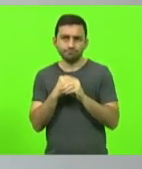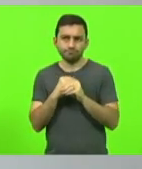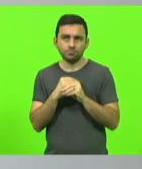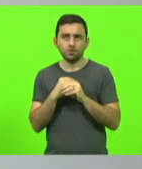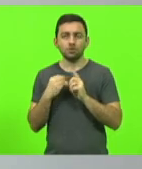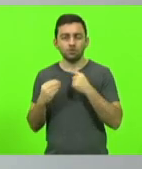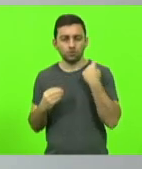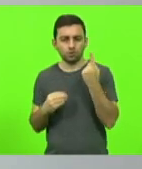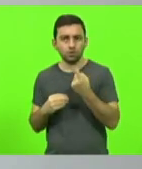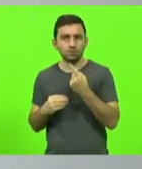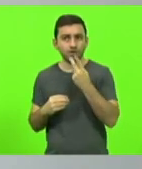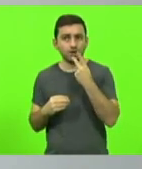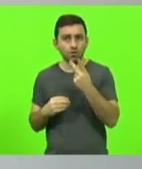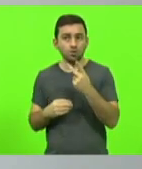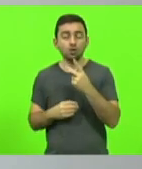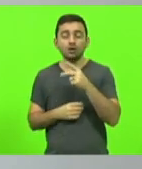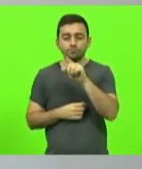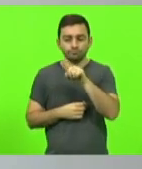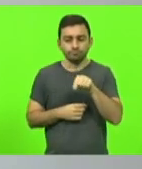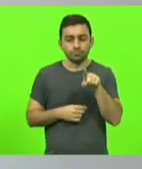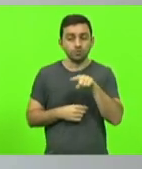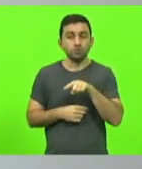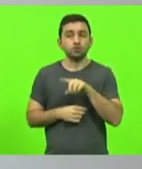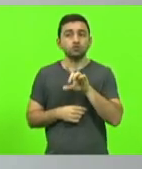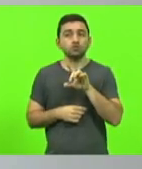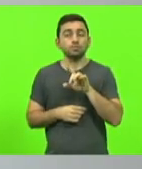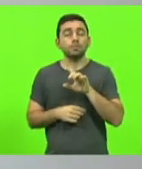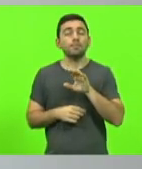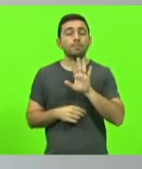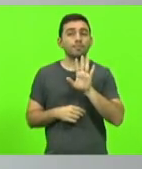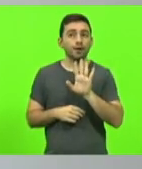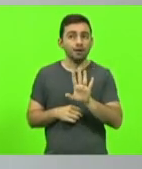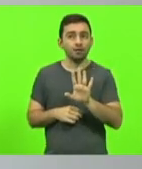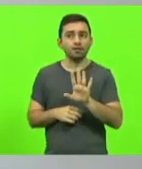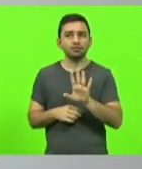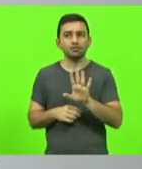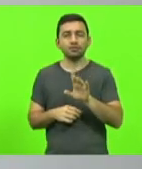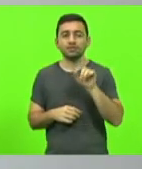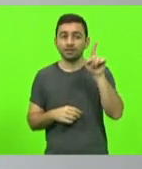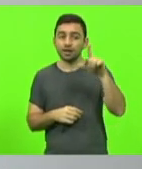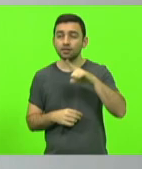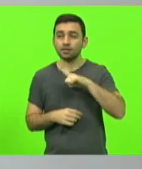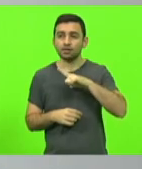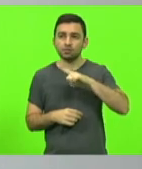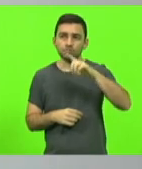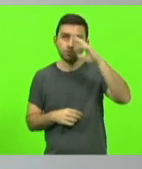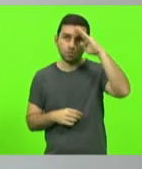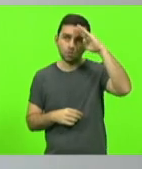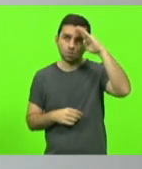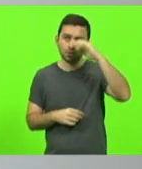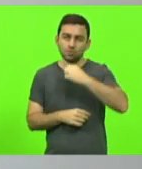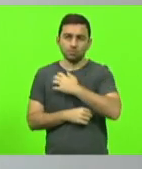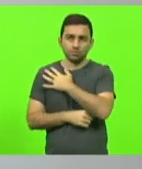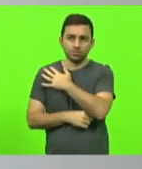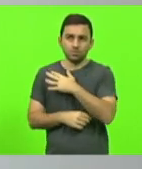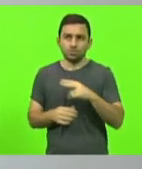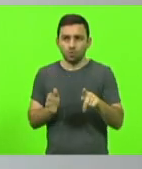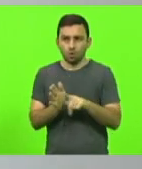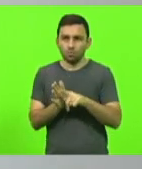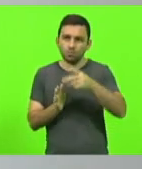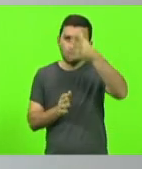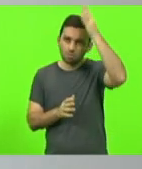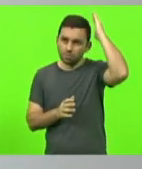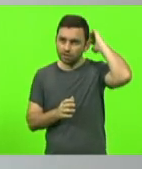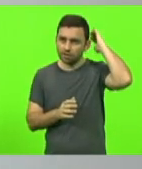colocamos o exceto, foi solicitado pelo comandante que gerencia dos bombeiros